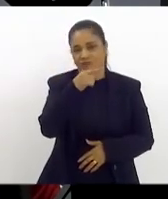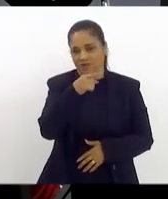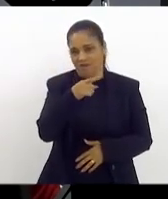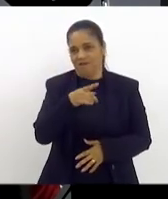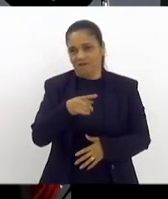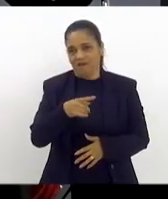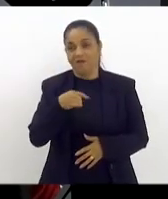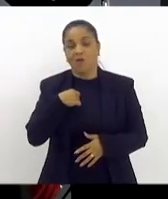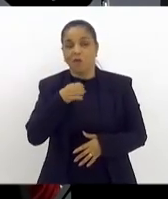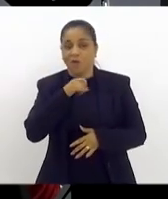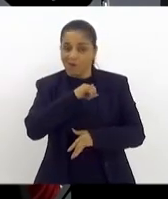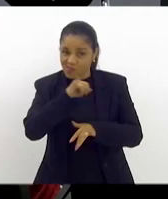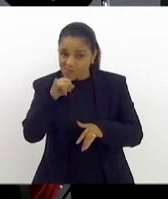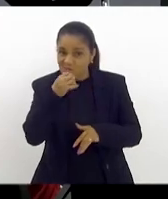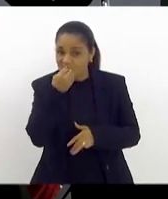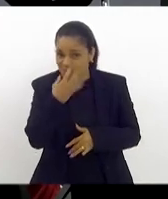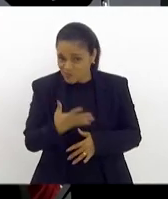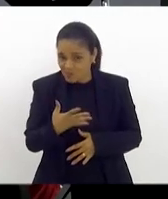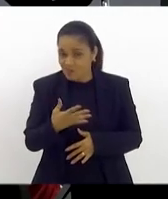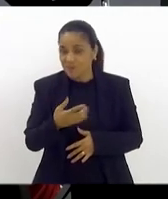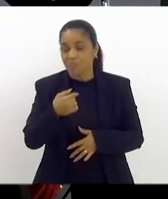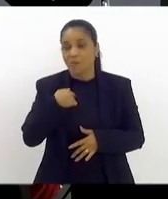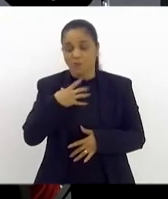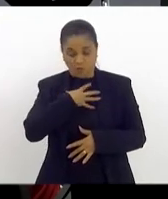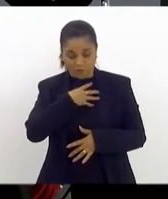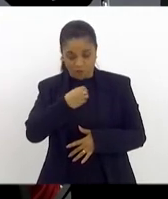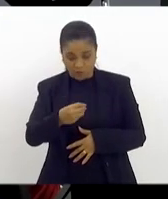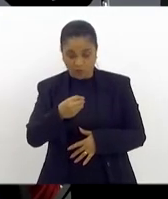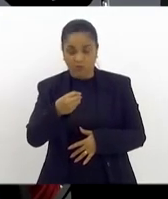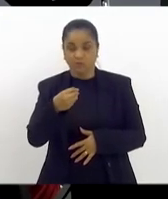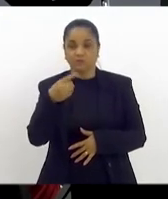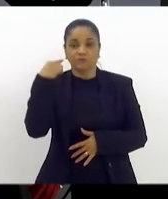notícia, Andresa, o meu filho, deputado federal,